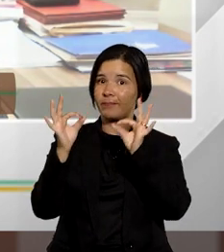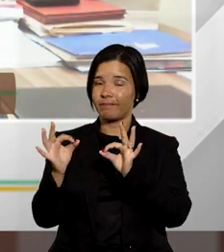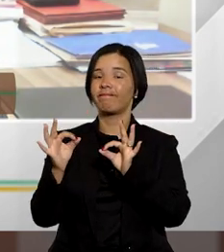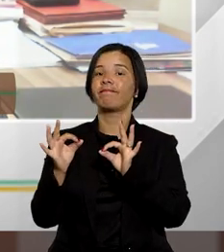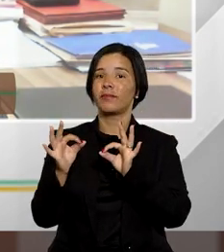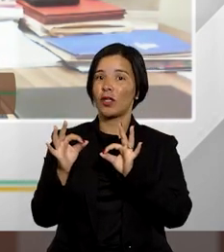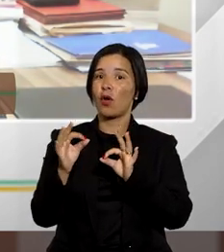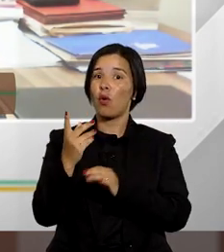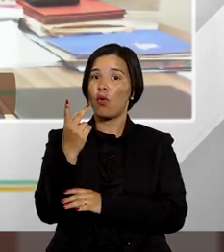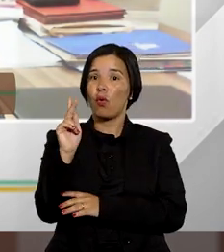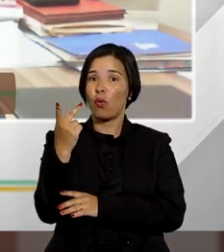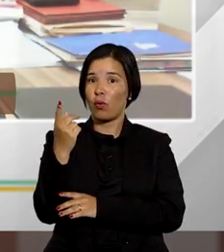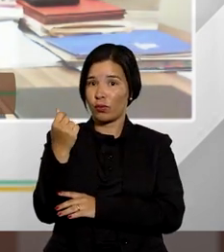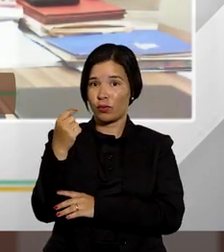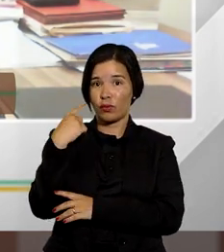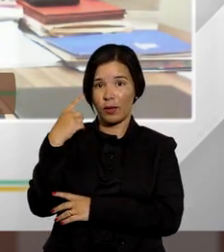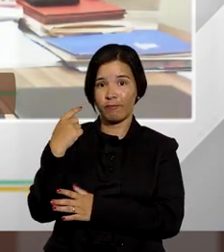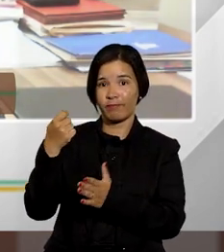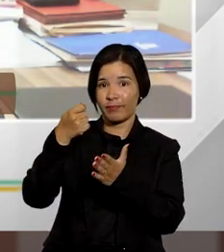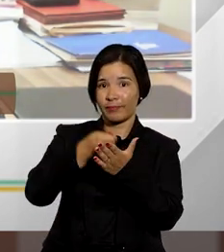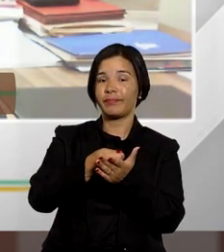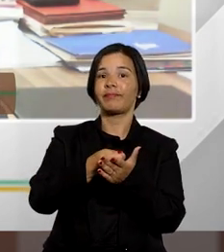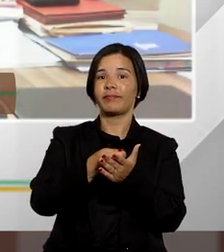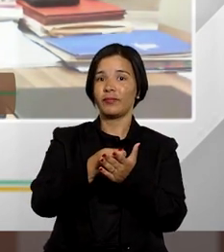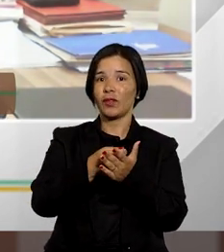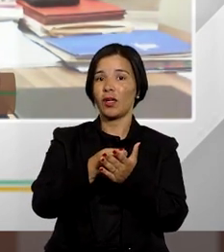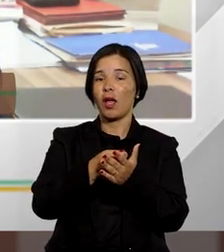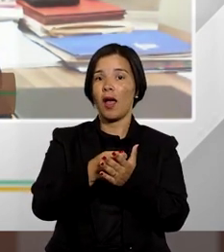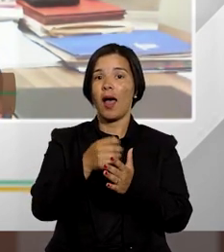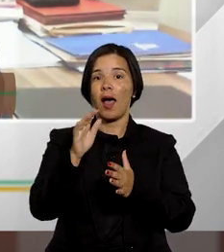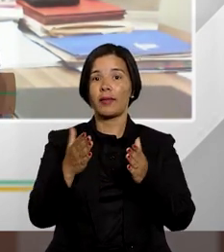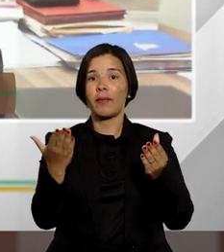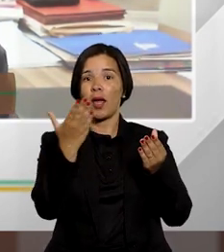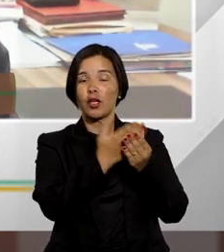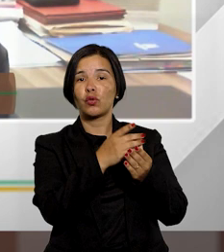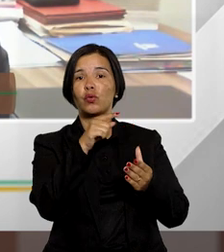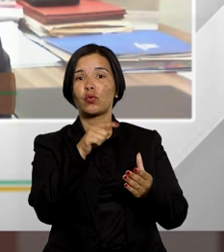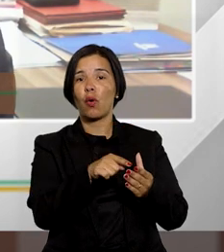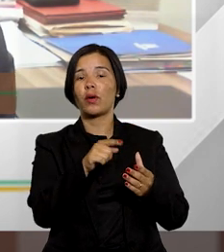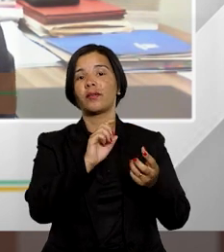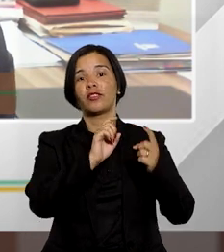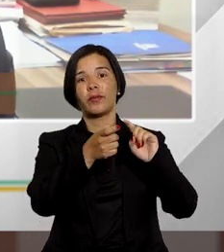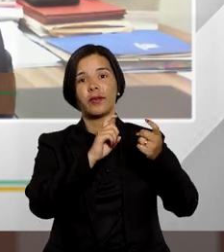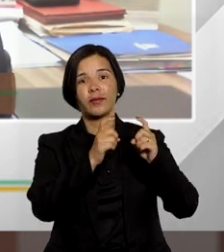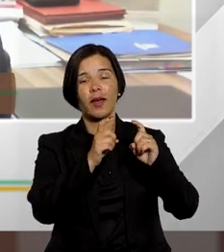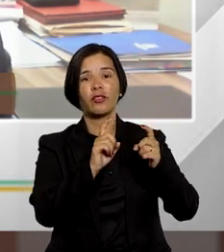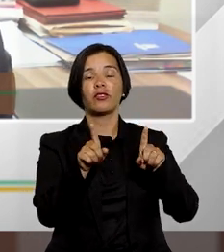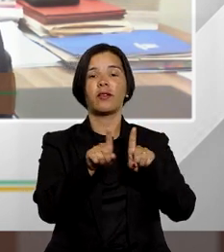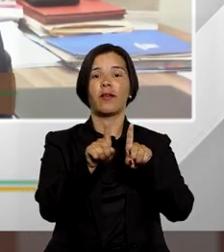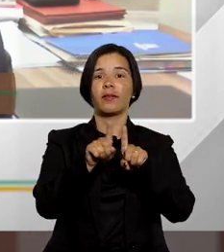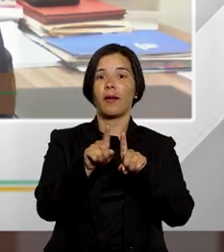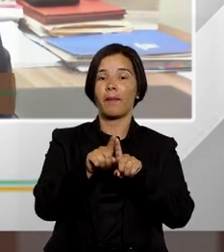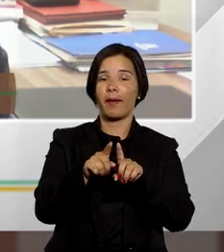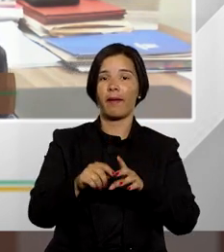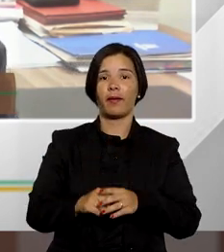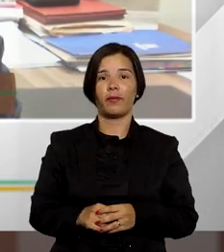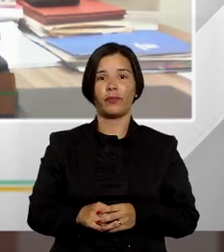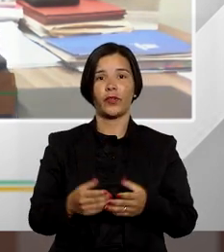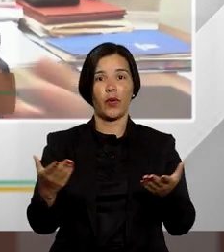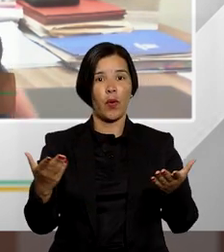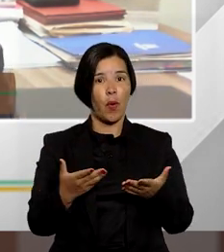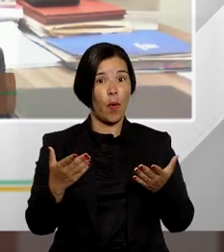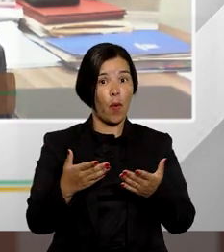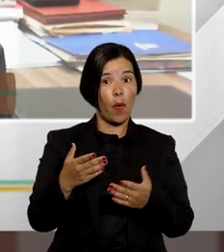haver honorários supervenciais nessa hipótese ações de improbidade administrativa não é hoje